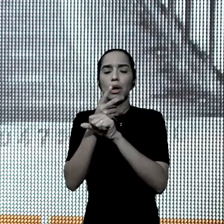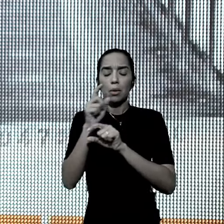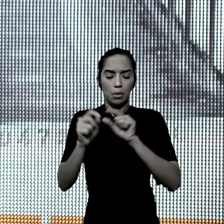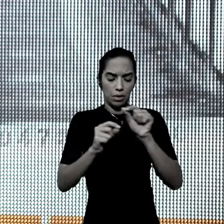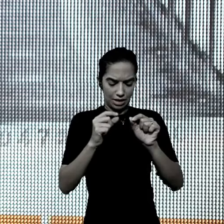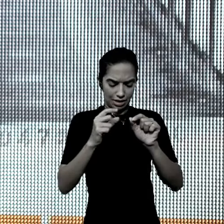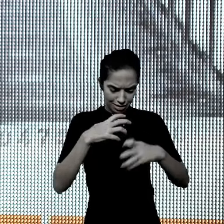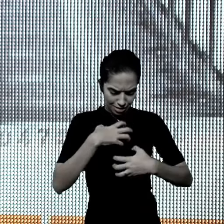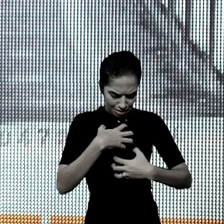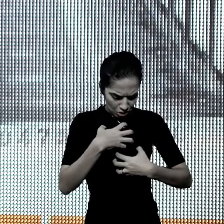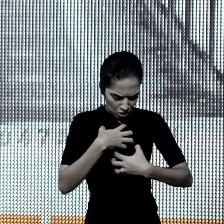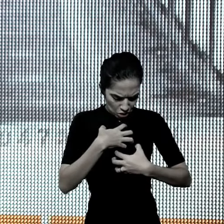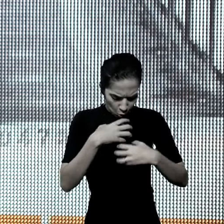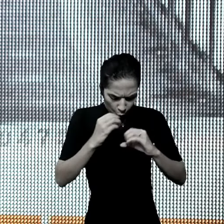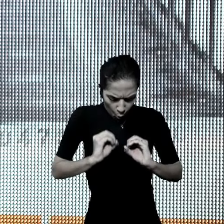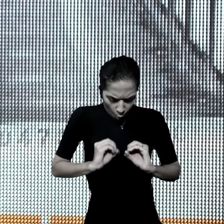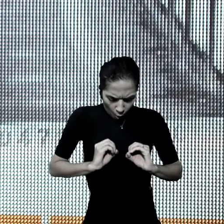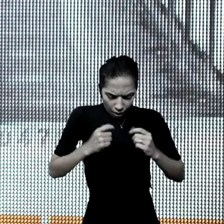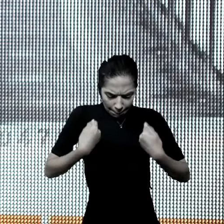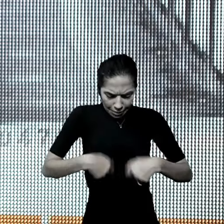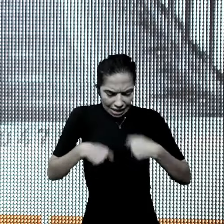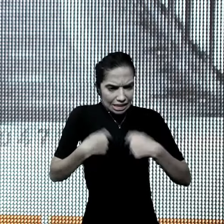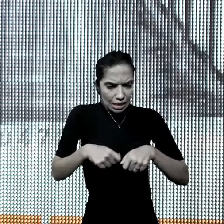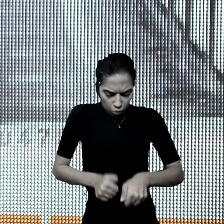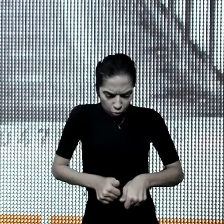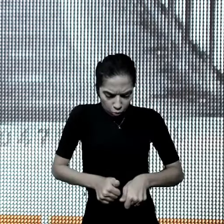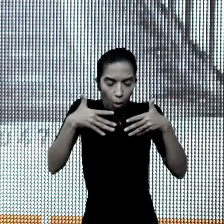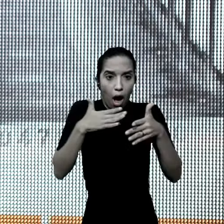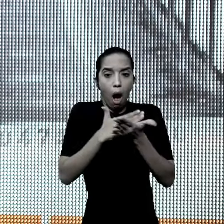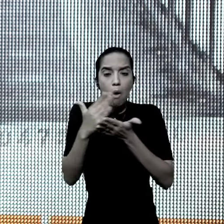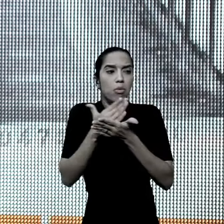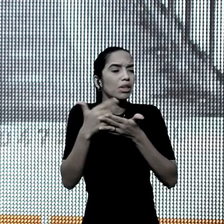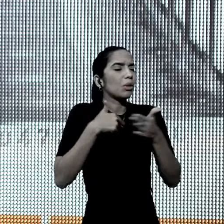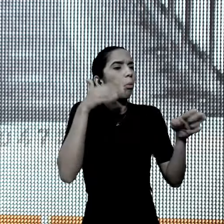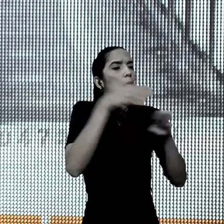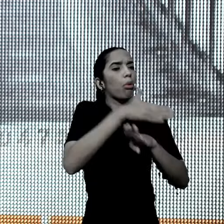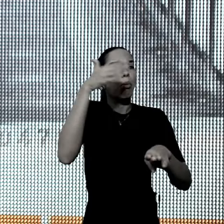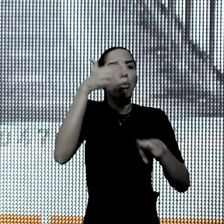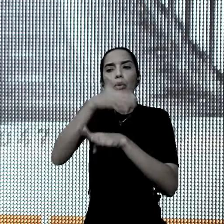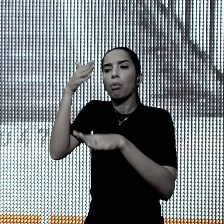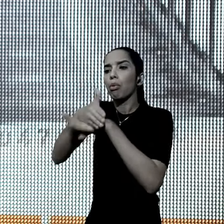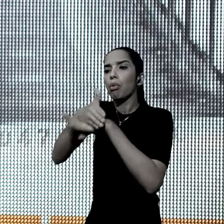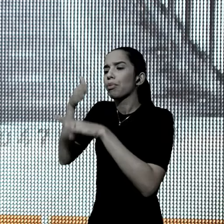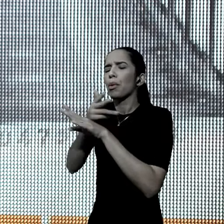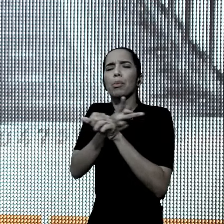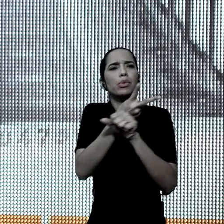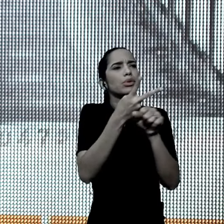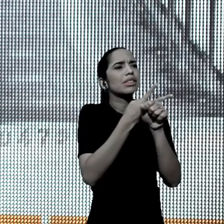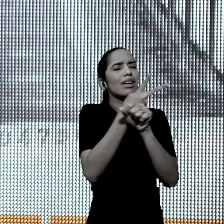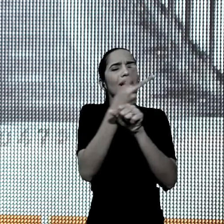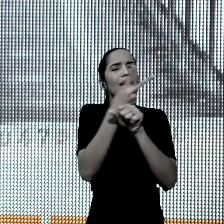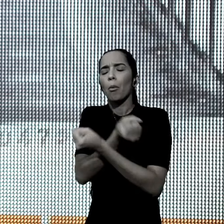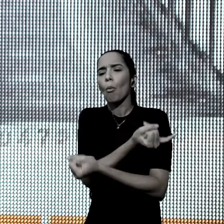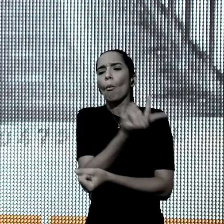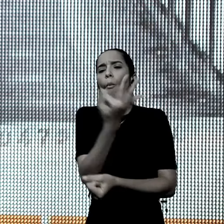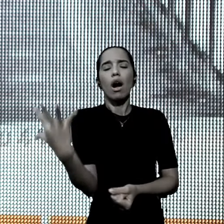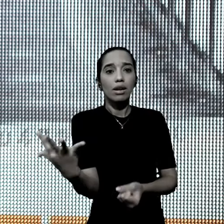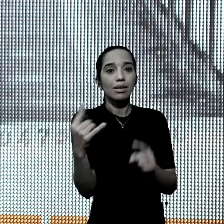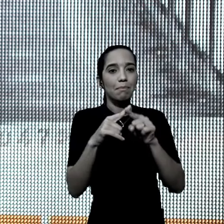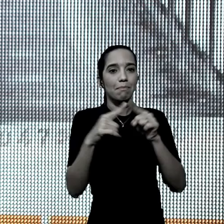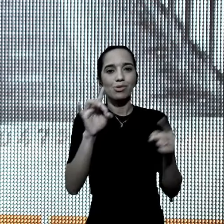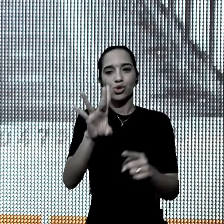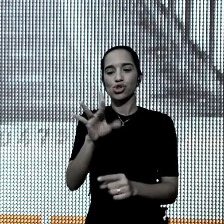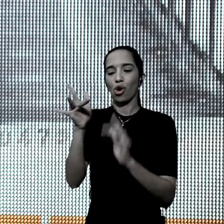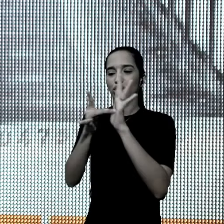que havia no meu coração. E a sede da minha alma, eu fui para tantos lugares, eu busquei em tantas fontes. Mas só em